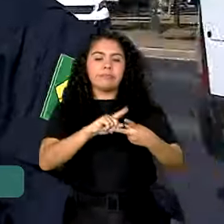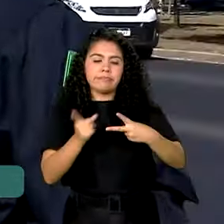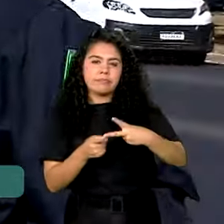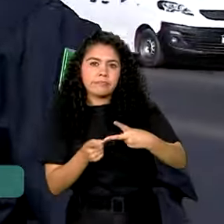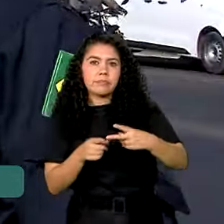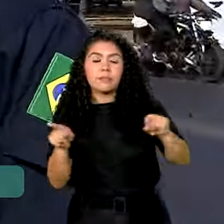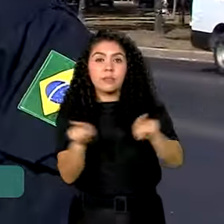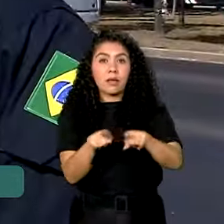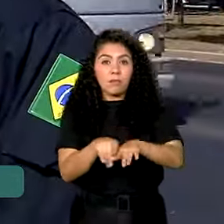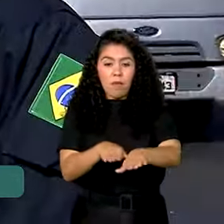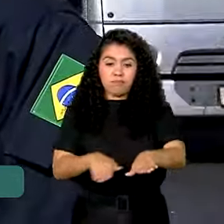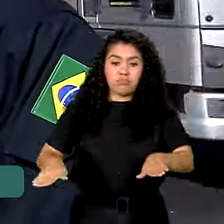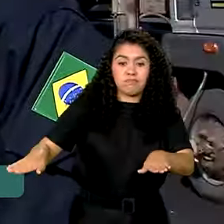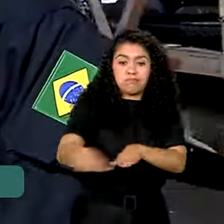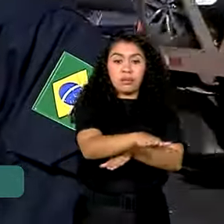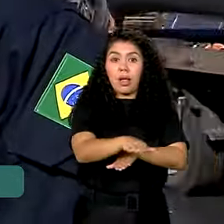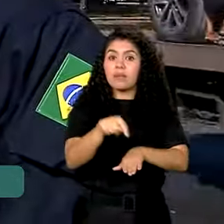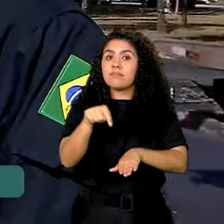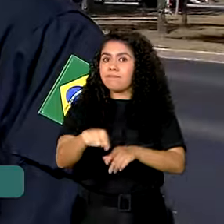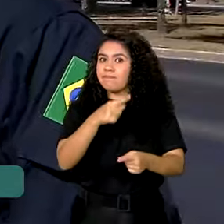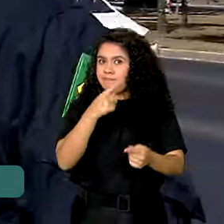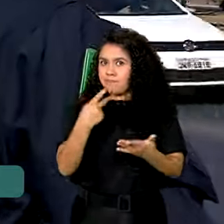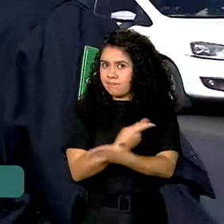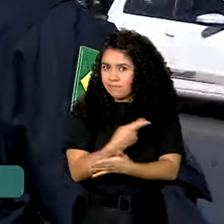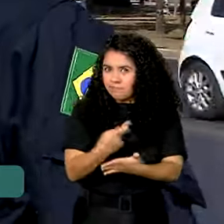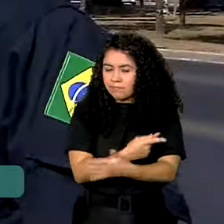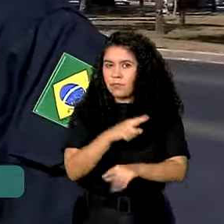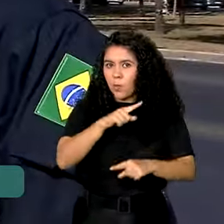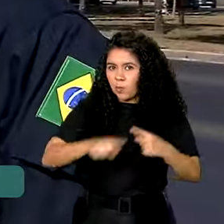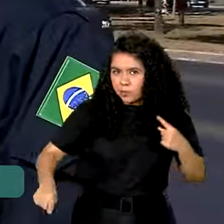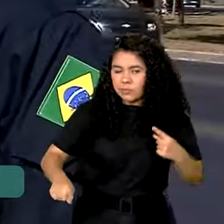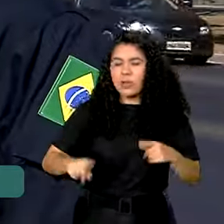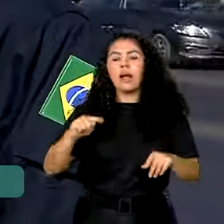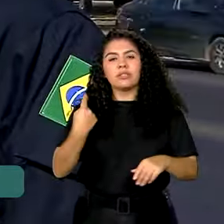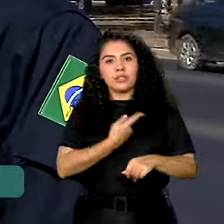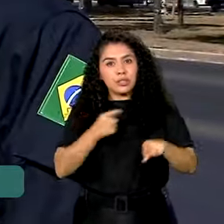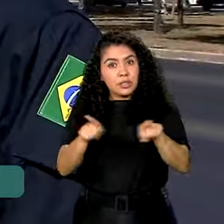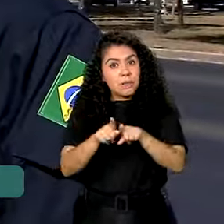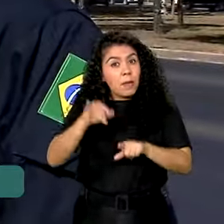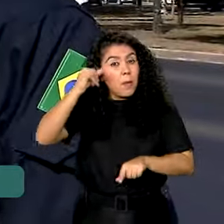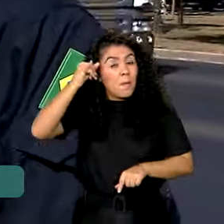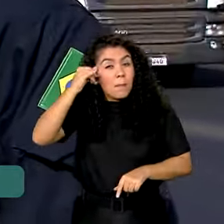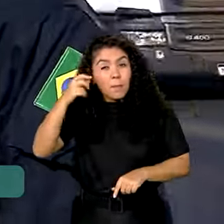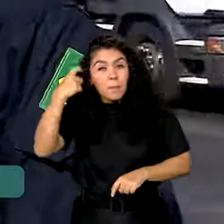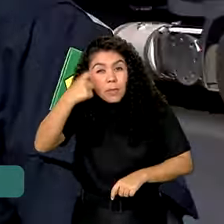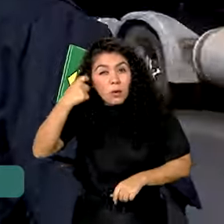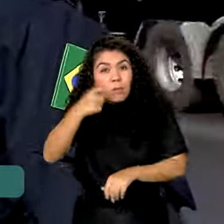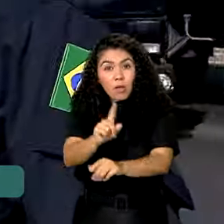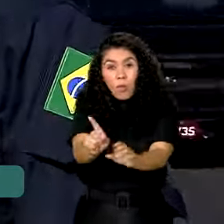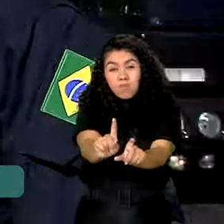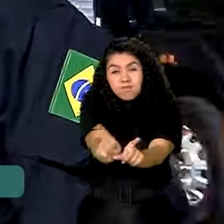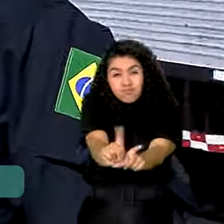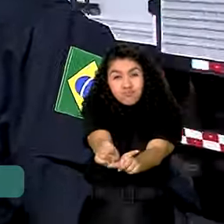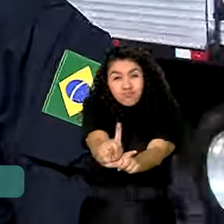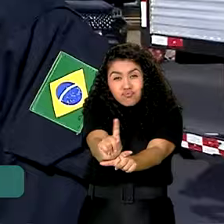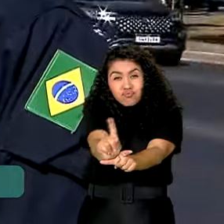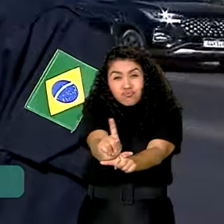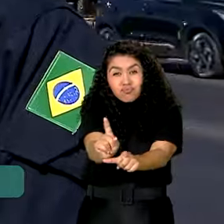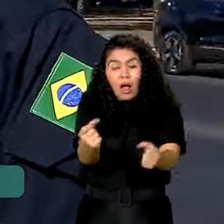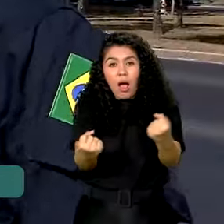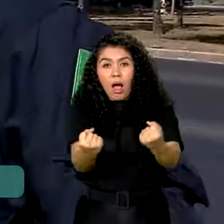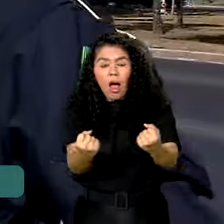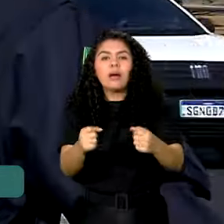Também ultrapassagens proibidas. Nós temos uma preocupação grande também com velocidade. E como é um período onde as famílias